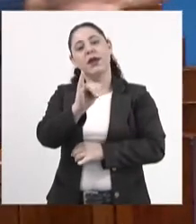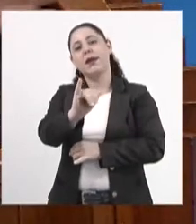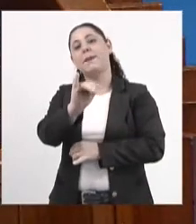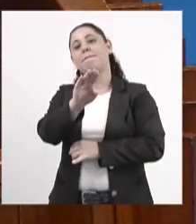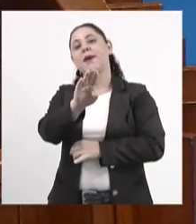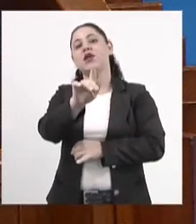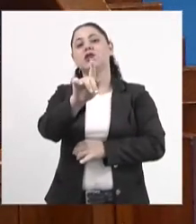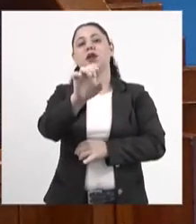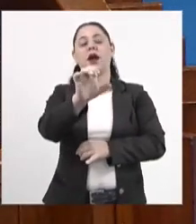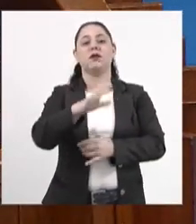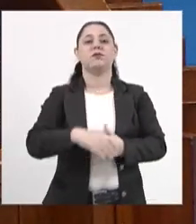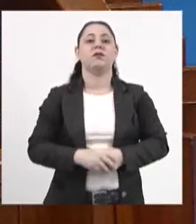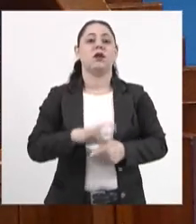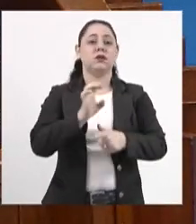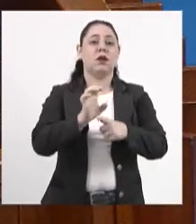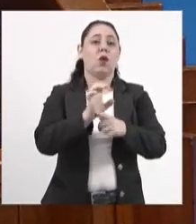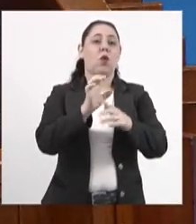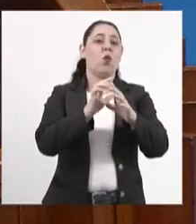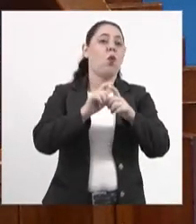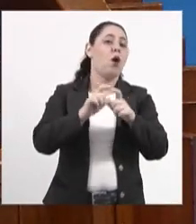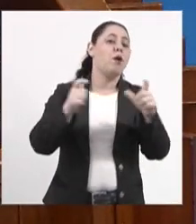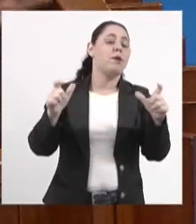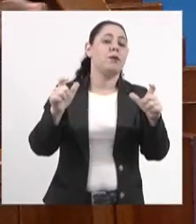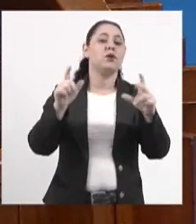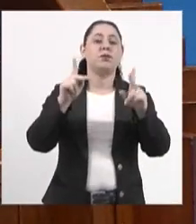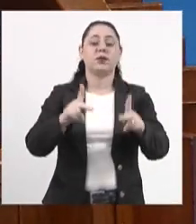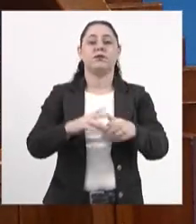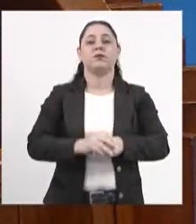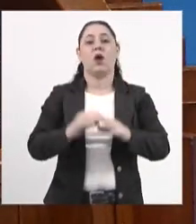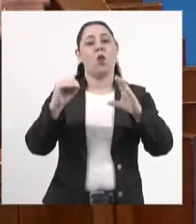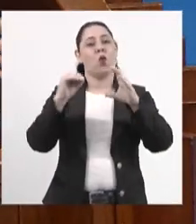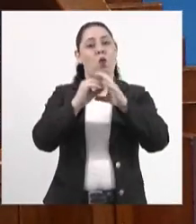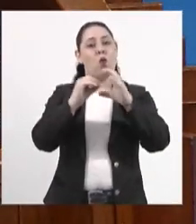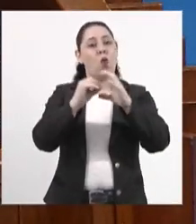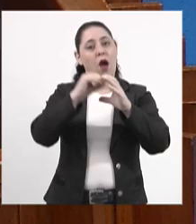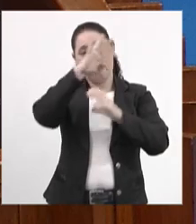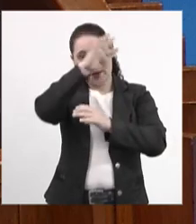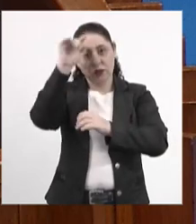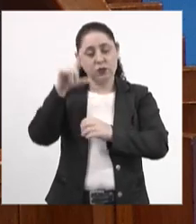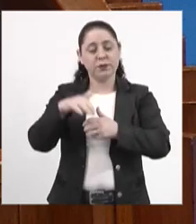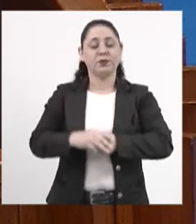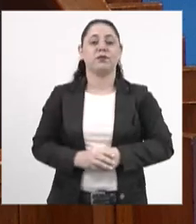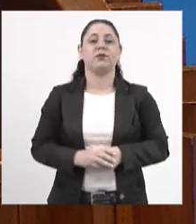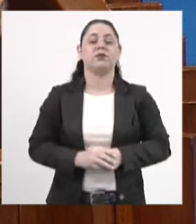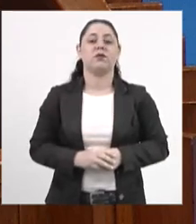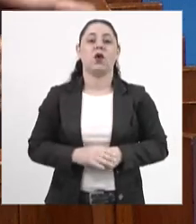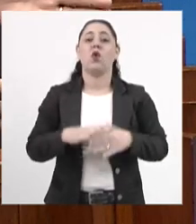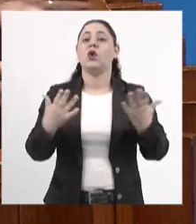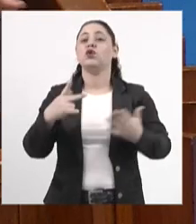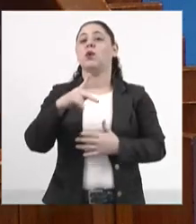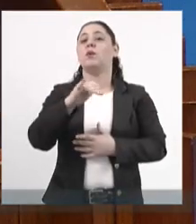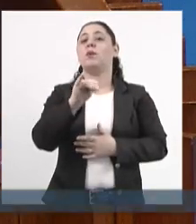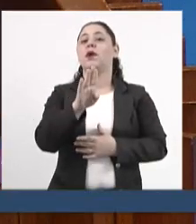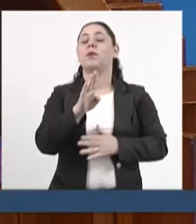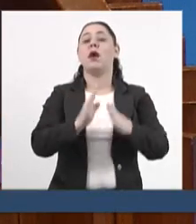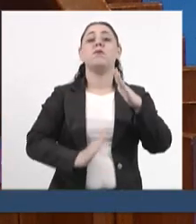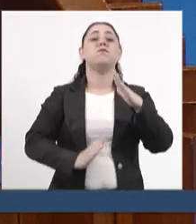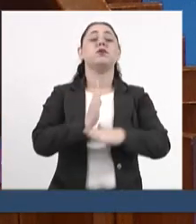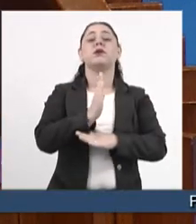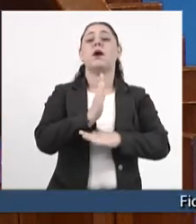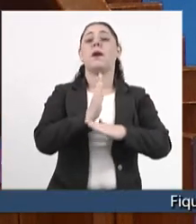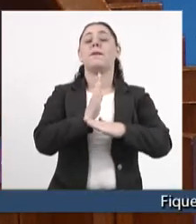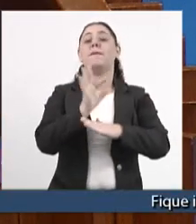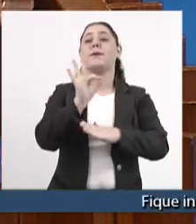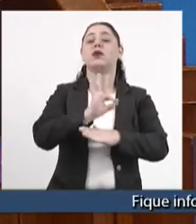quais foram os Estados onde aumentaram a população? Centro-Oeste, Mato Grosso do Sul. Onde o PIB cresceu acima da média